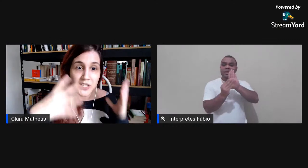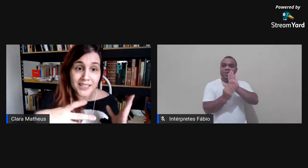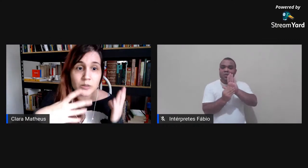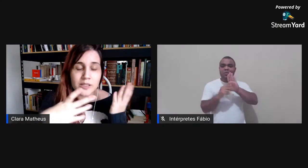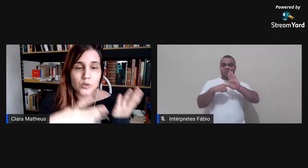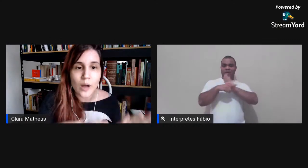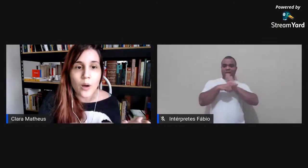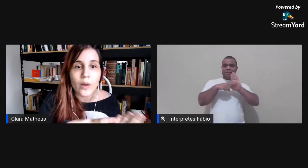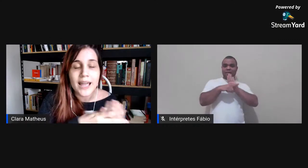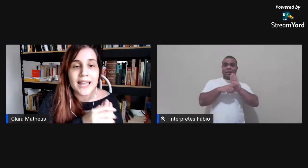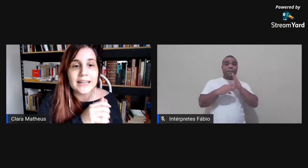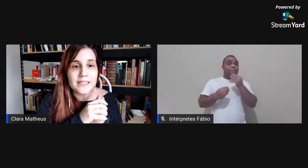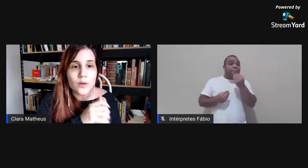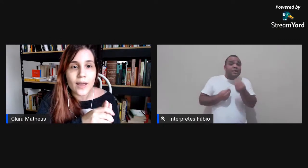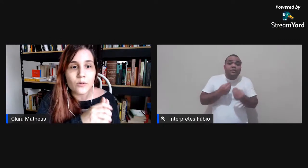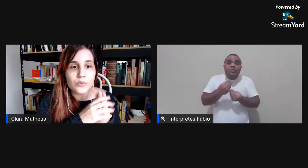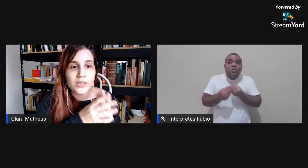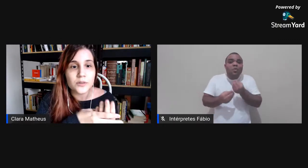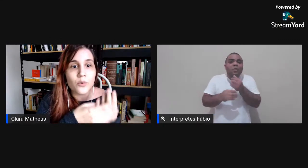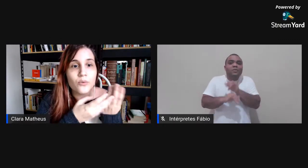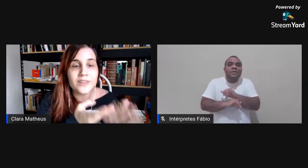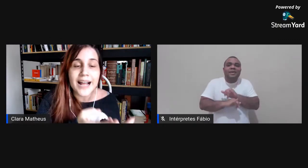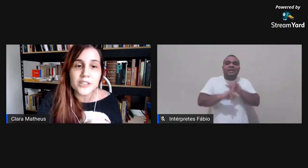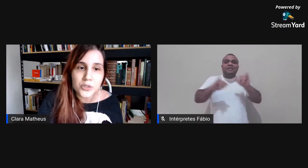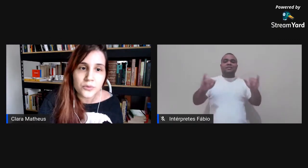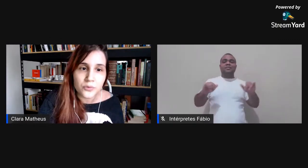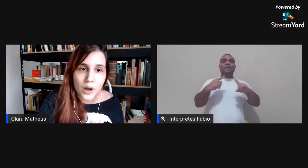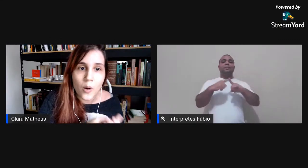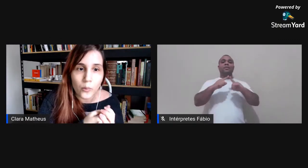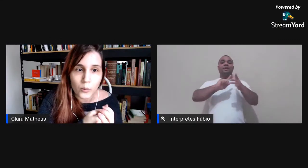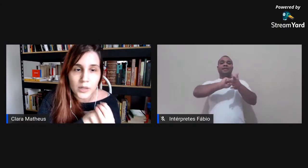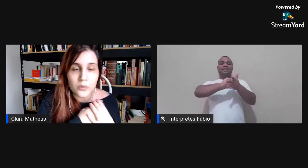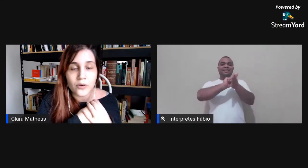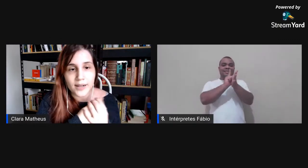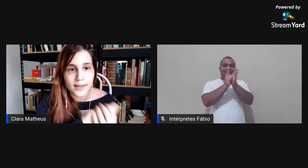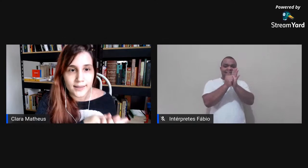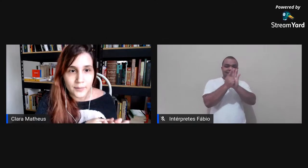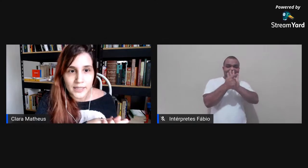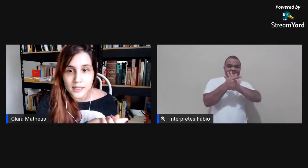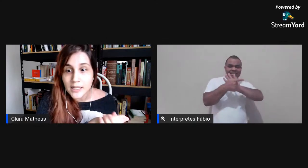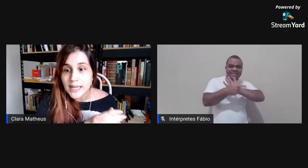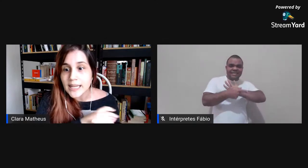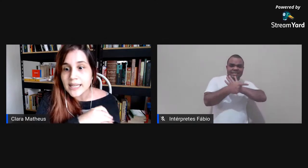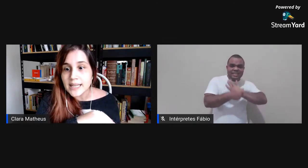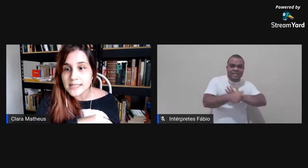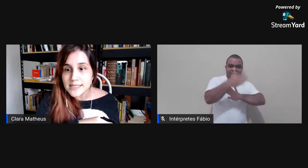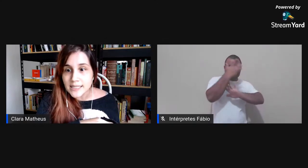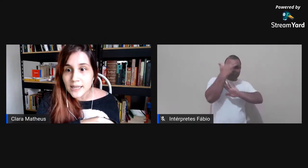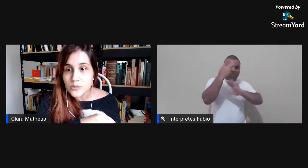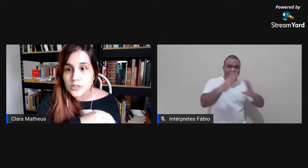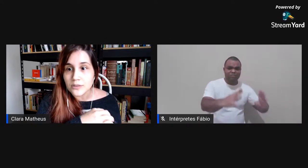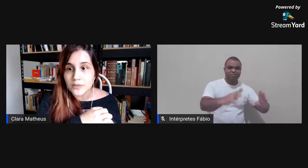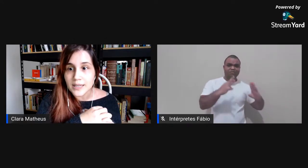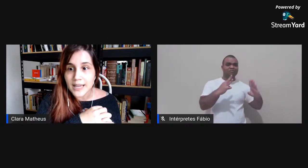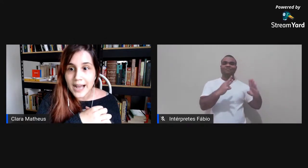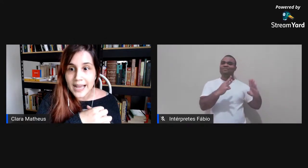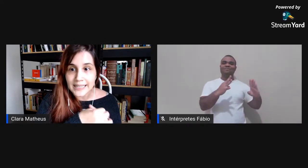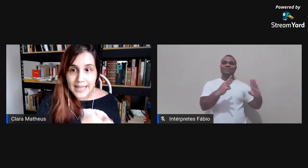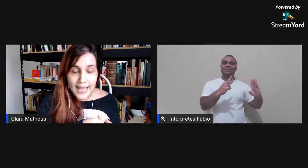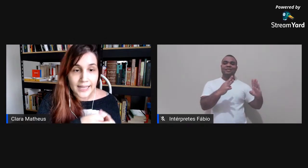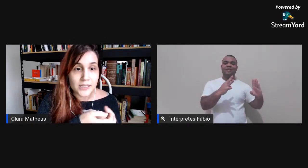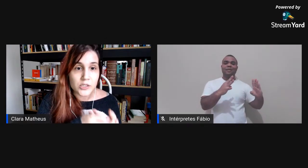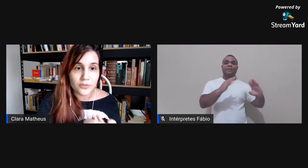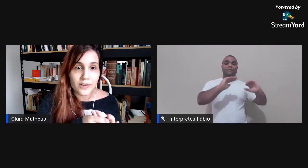formato esse gênero textual ele não é um gênero convidativo ao público fora da academia e assim eu tive